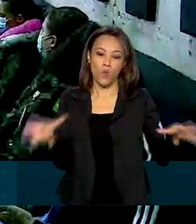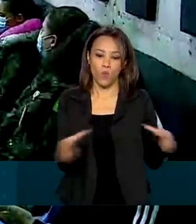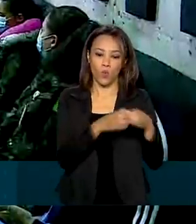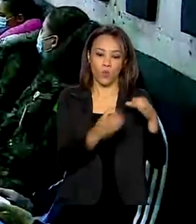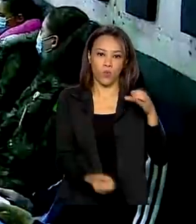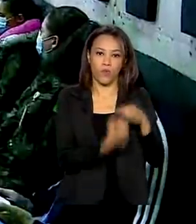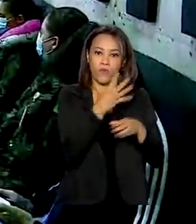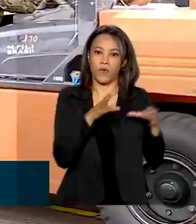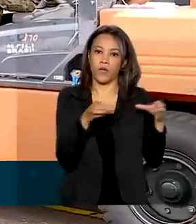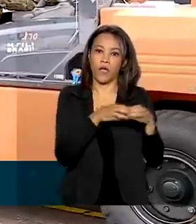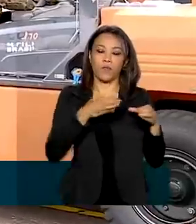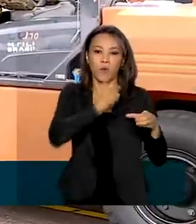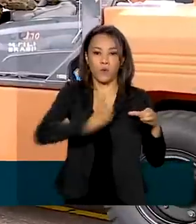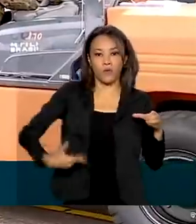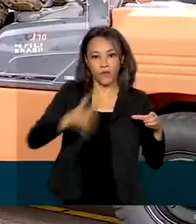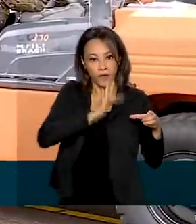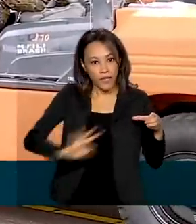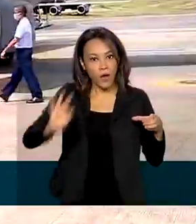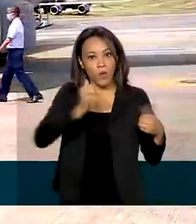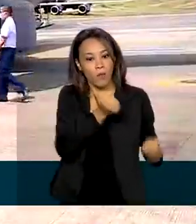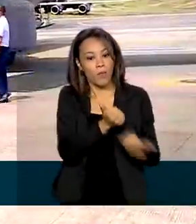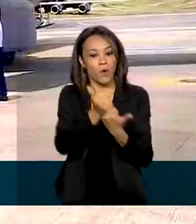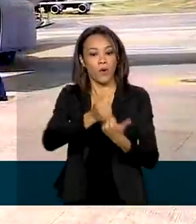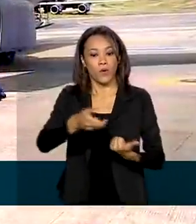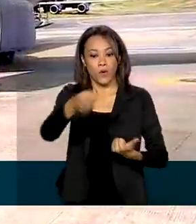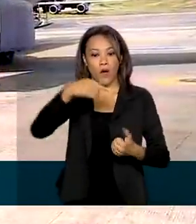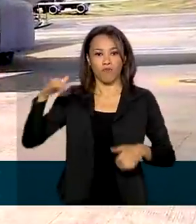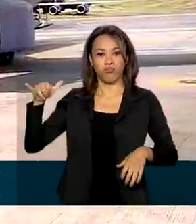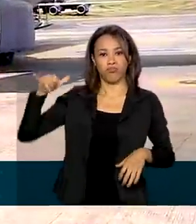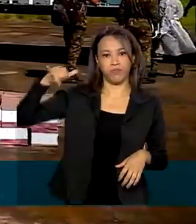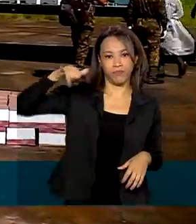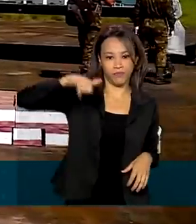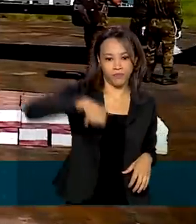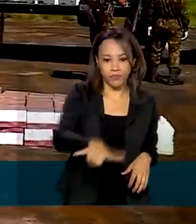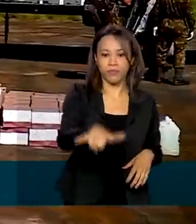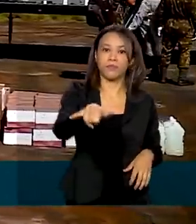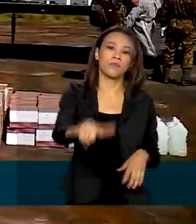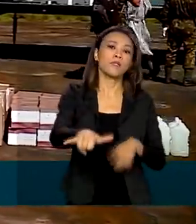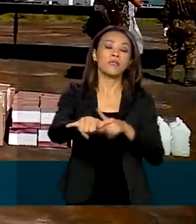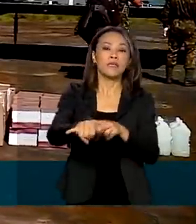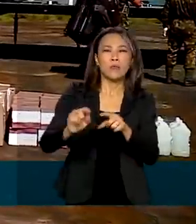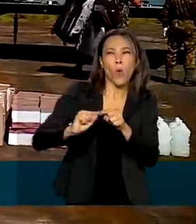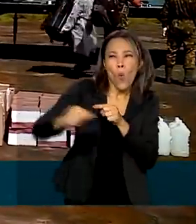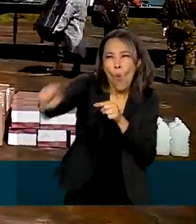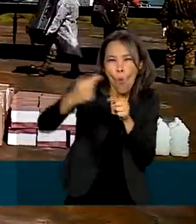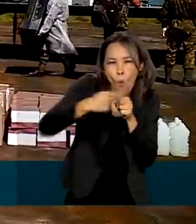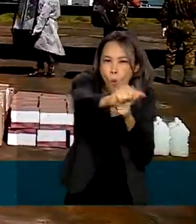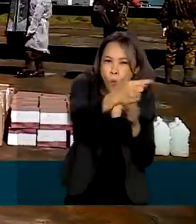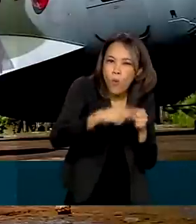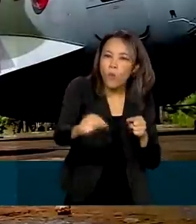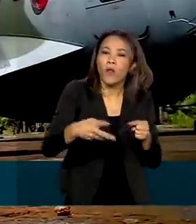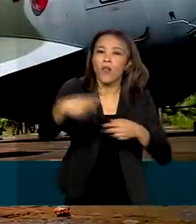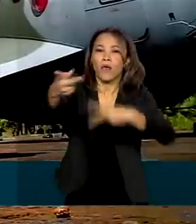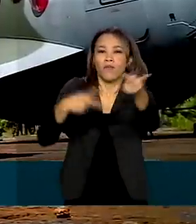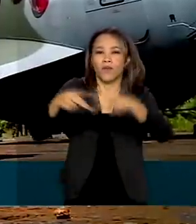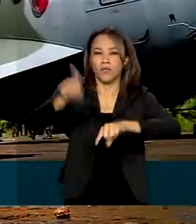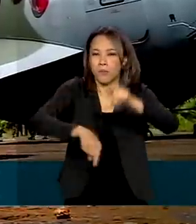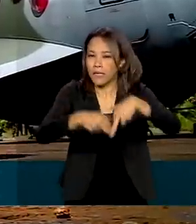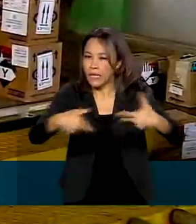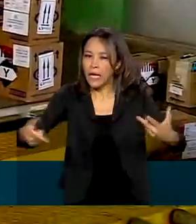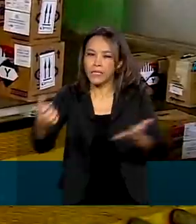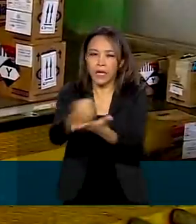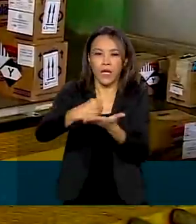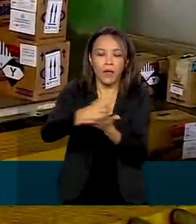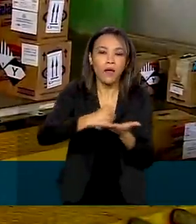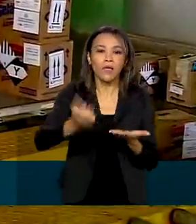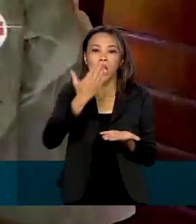foi criada pelo governo federal. Aviões da FAB partiram para as regiões mais remotas, carregando equipamentos, medicamentos